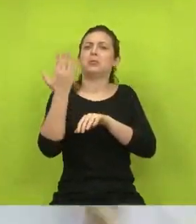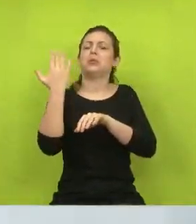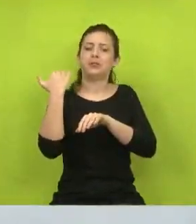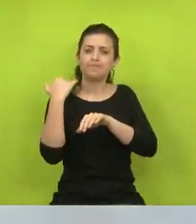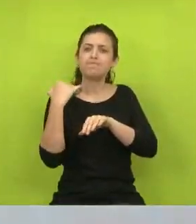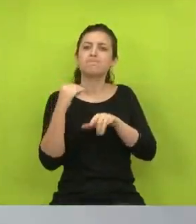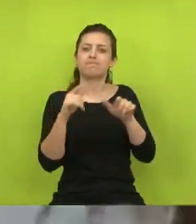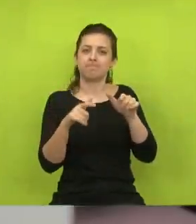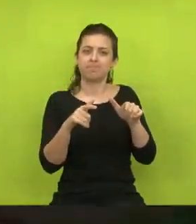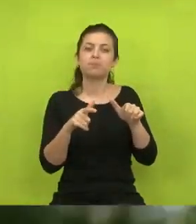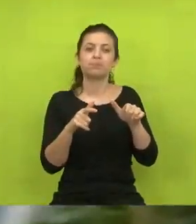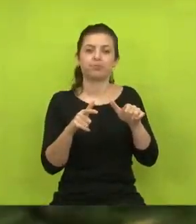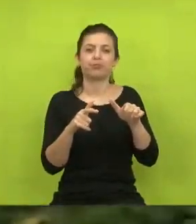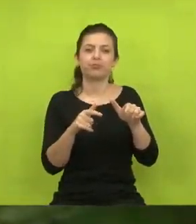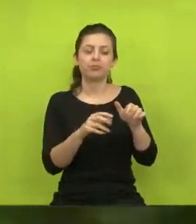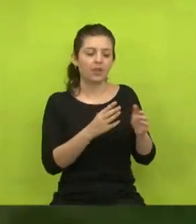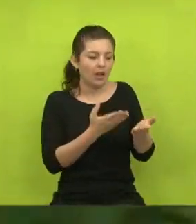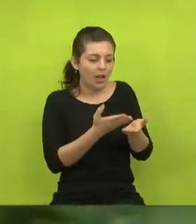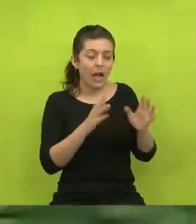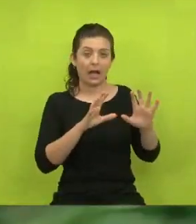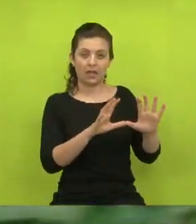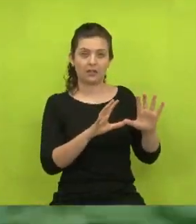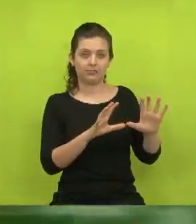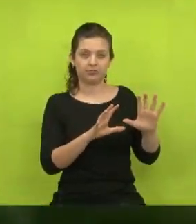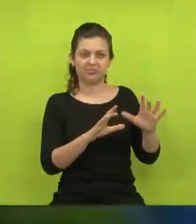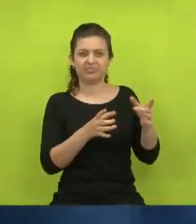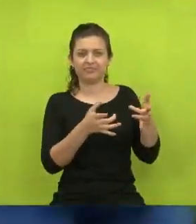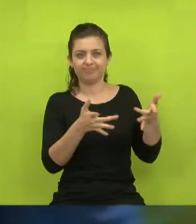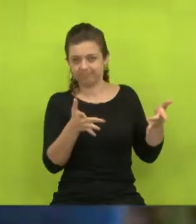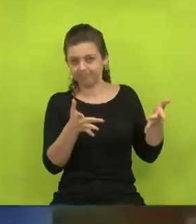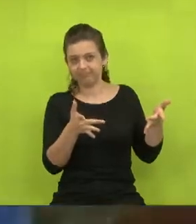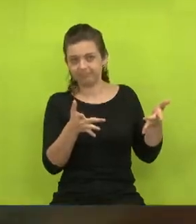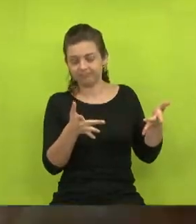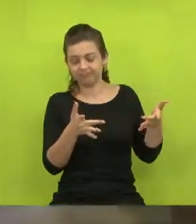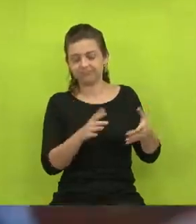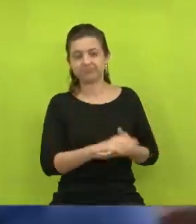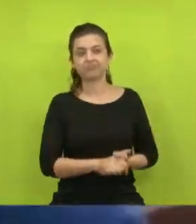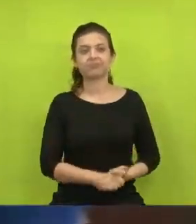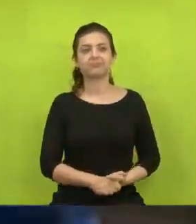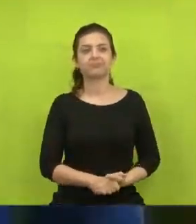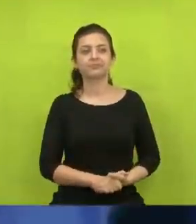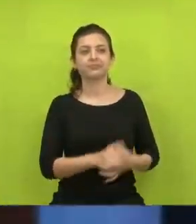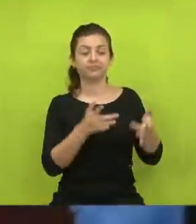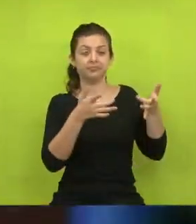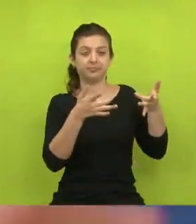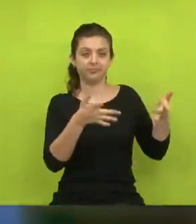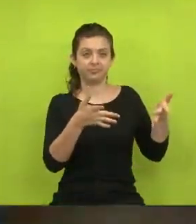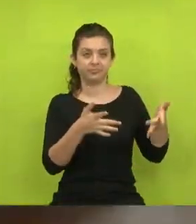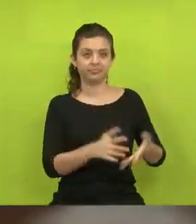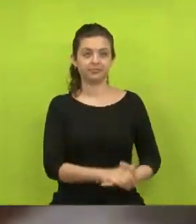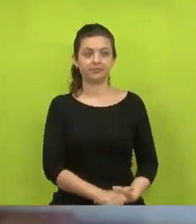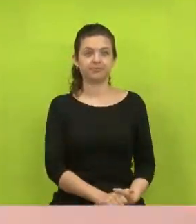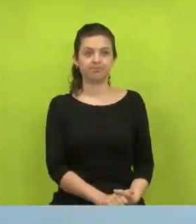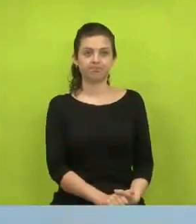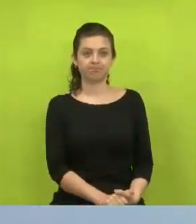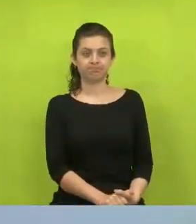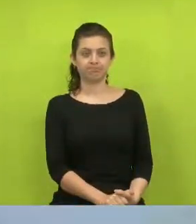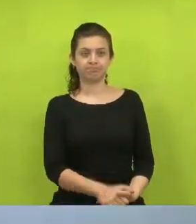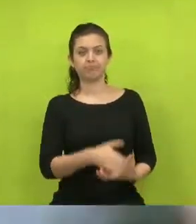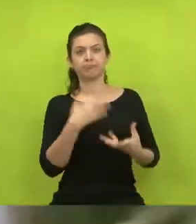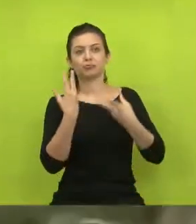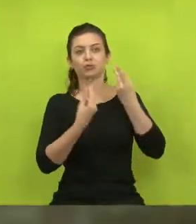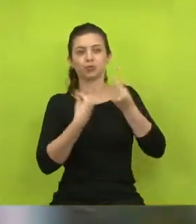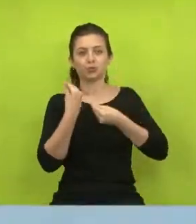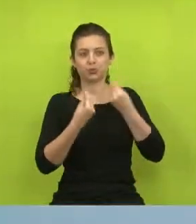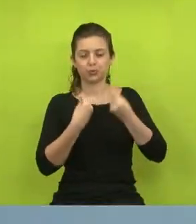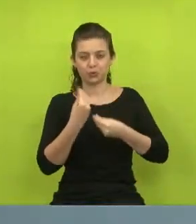dias no local, se encontra dessa forma. Tudo largado. E aqui, como eu disse, olha a situação que nós